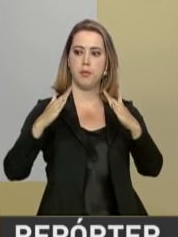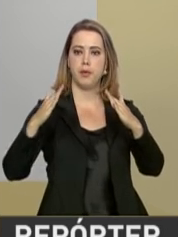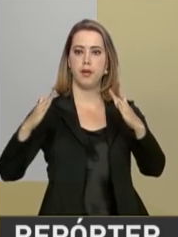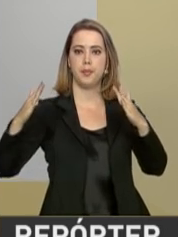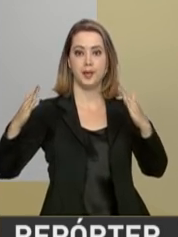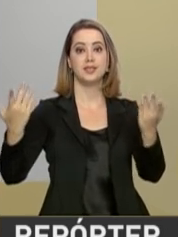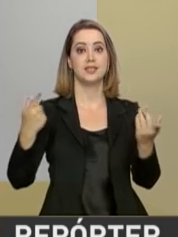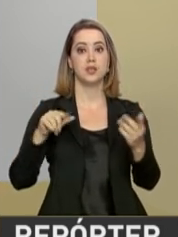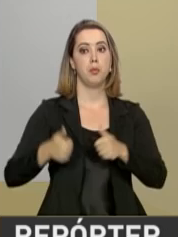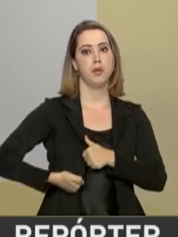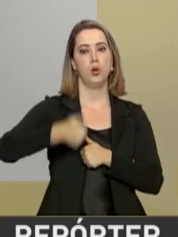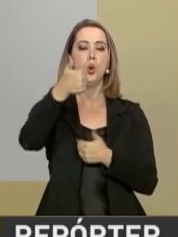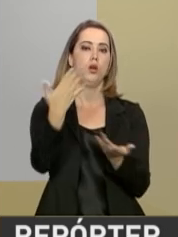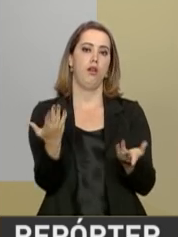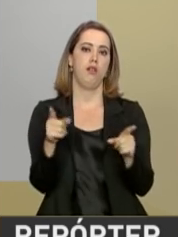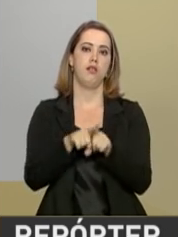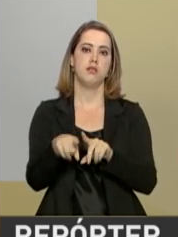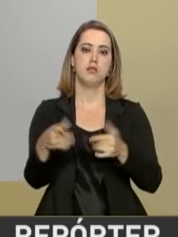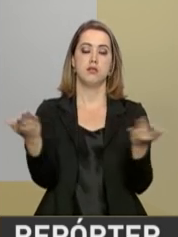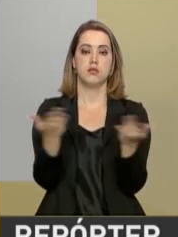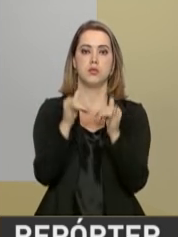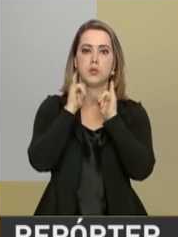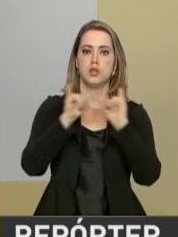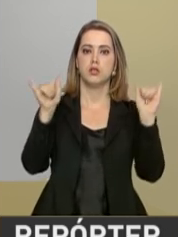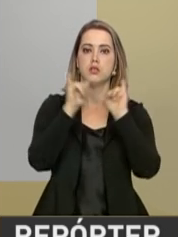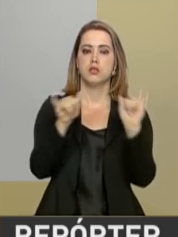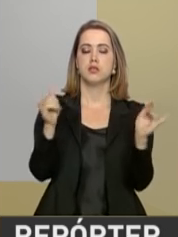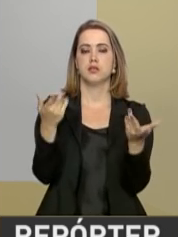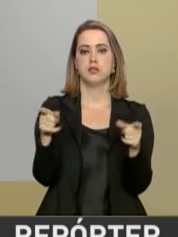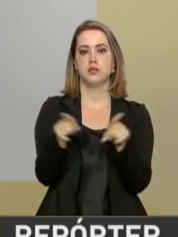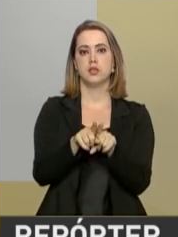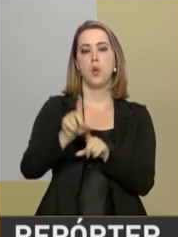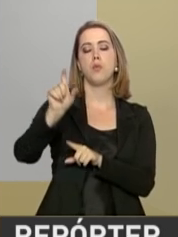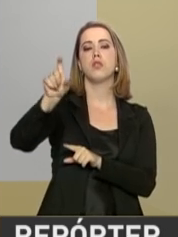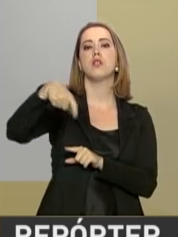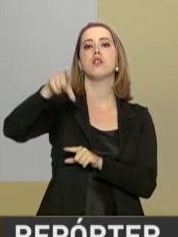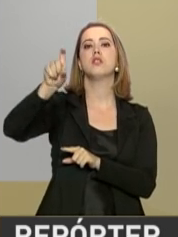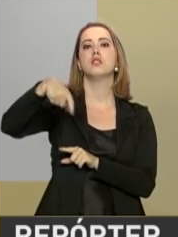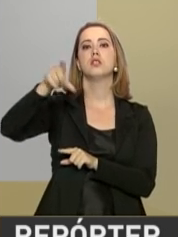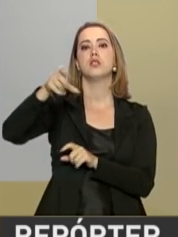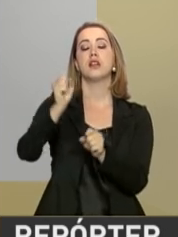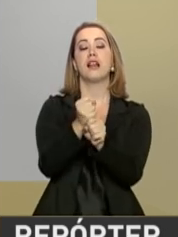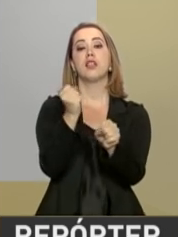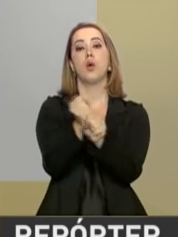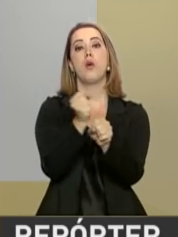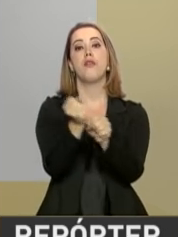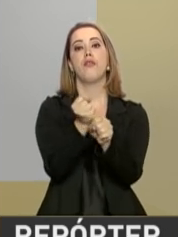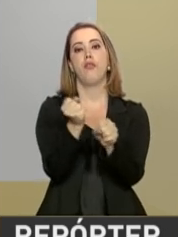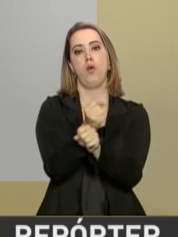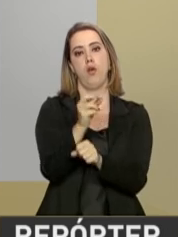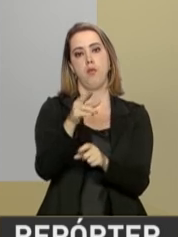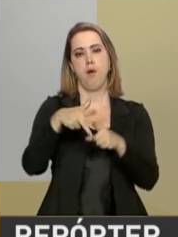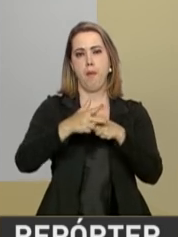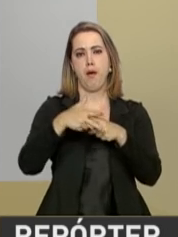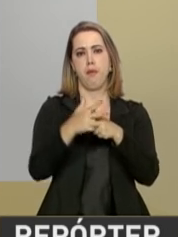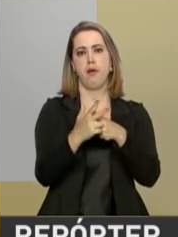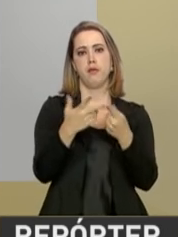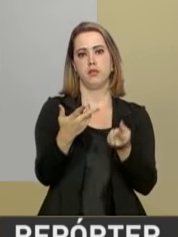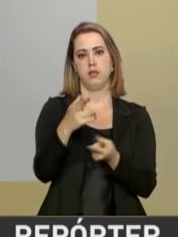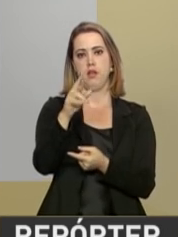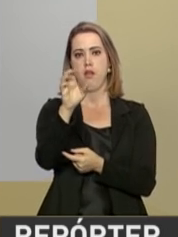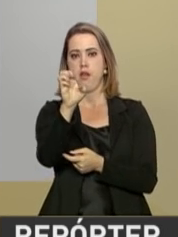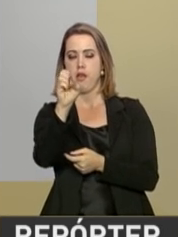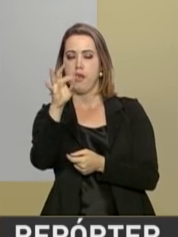banheiro. E para isso nós estamos lançando o chamado cartão reforma. O que é o cartão reforma? Você